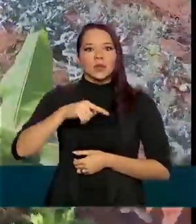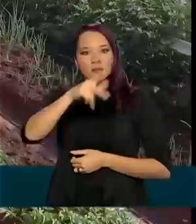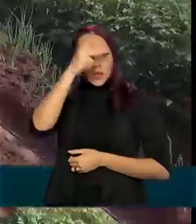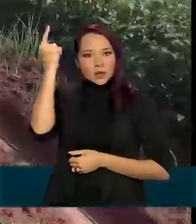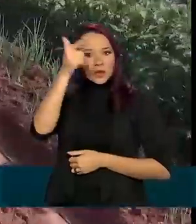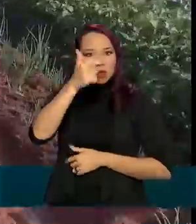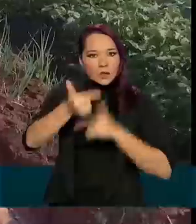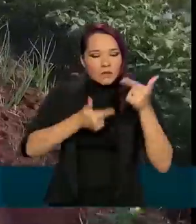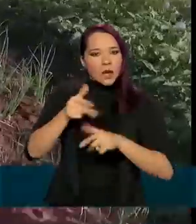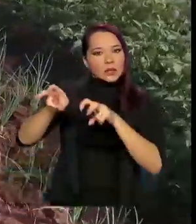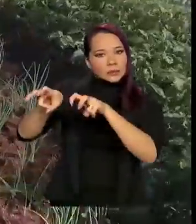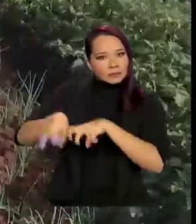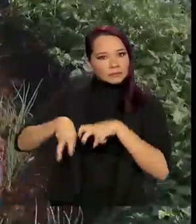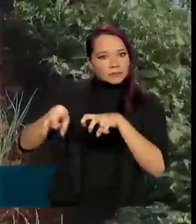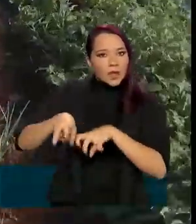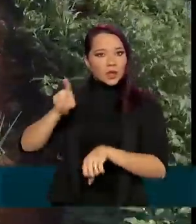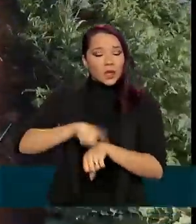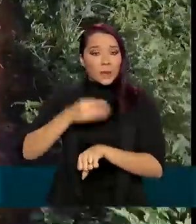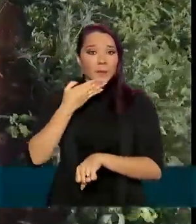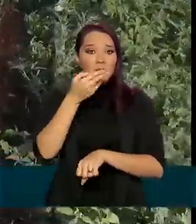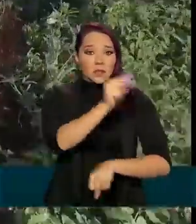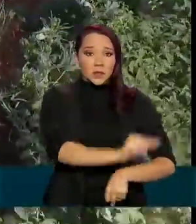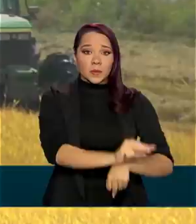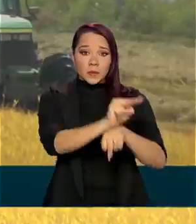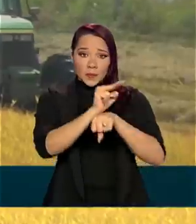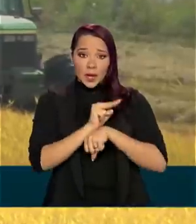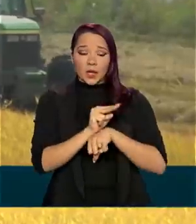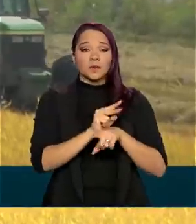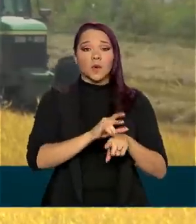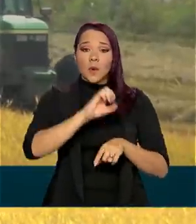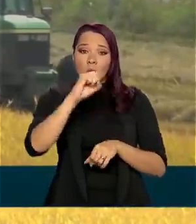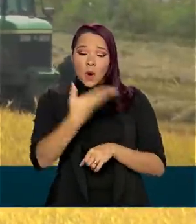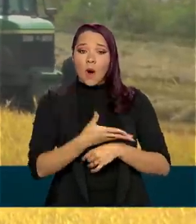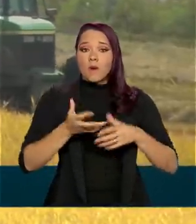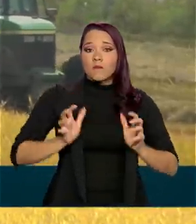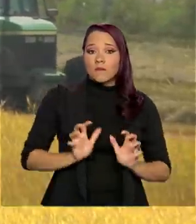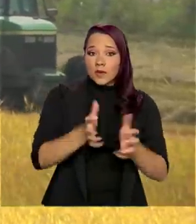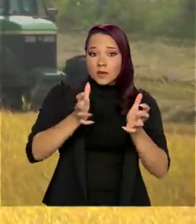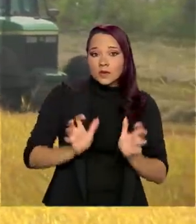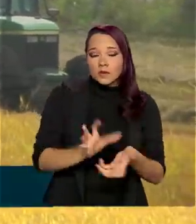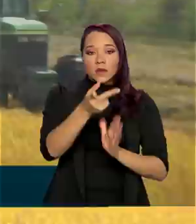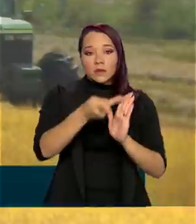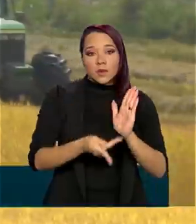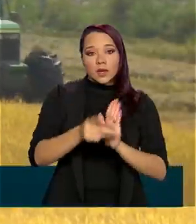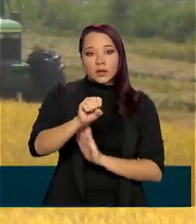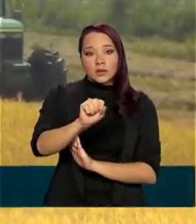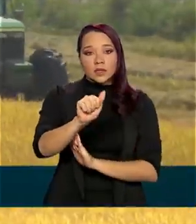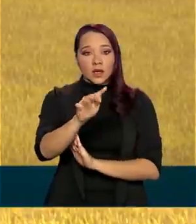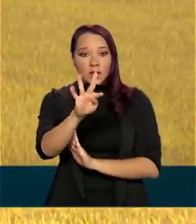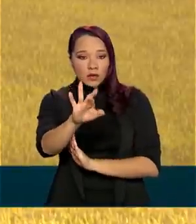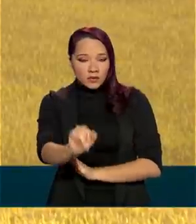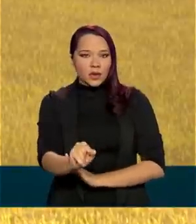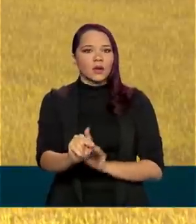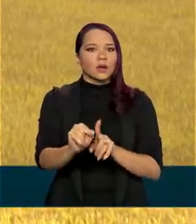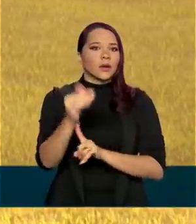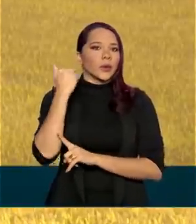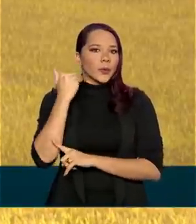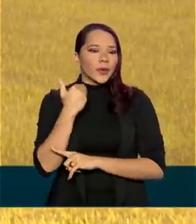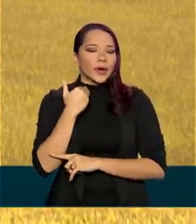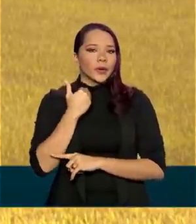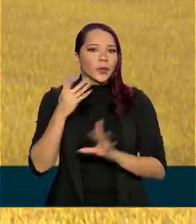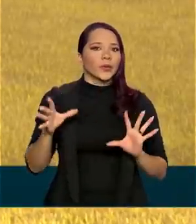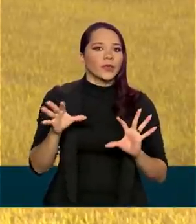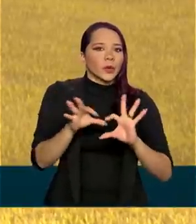agricultores na hora de pegar financiamento de custeio ou investimento do plano safra, os bancos condicionam a